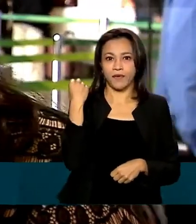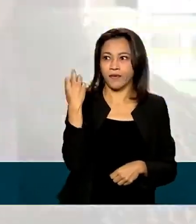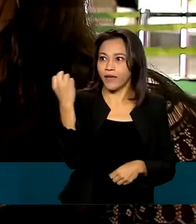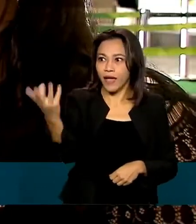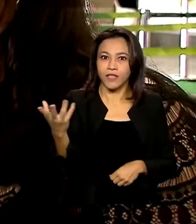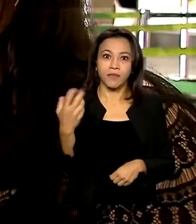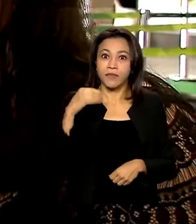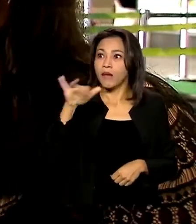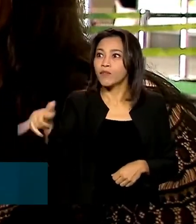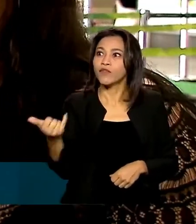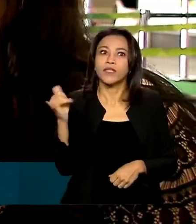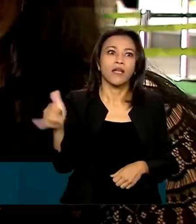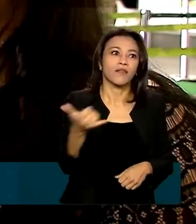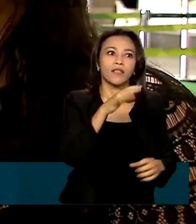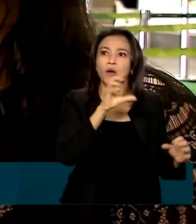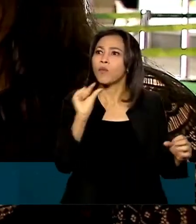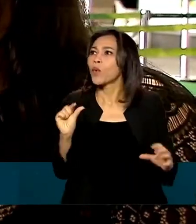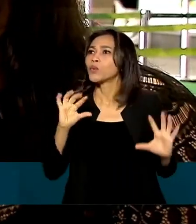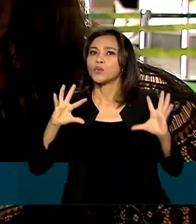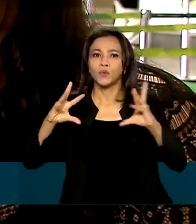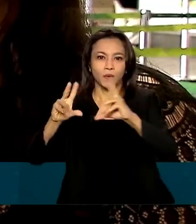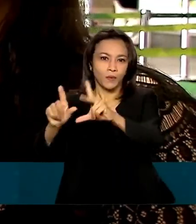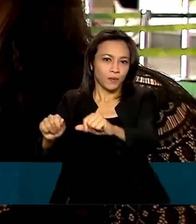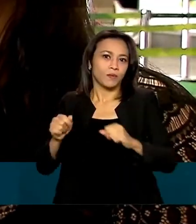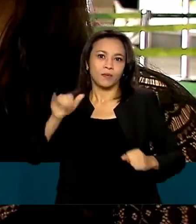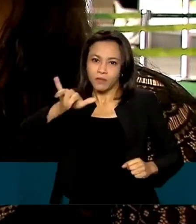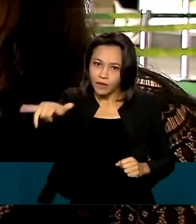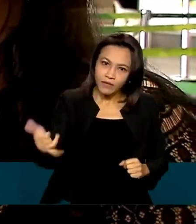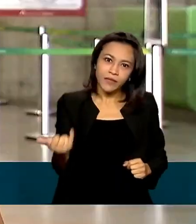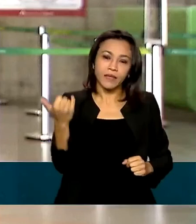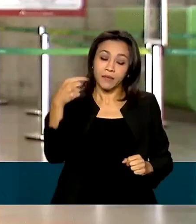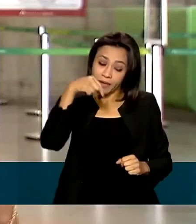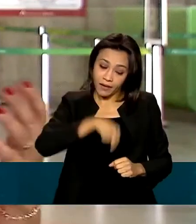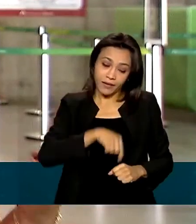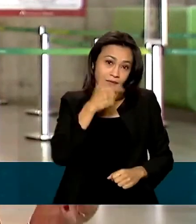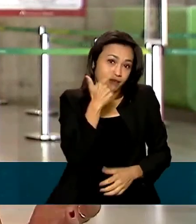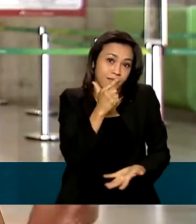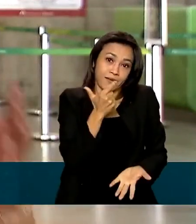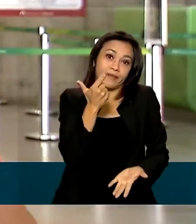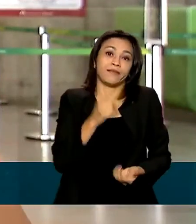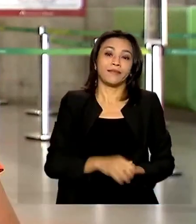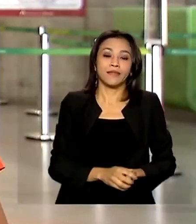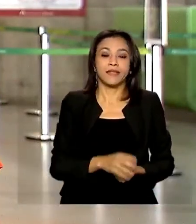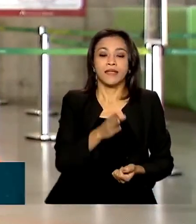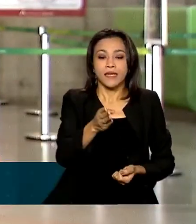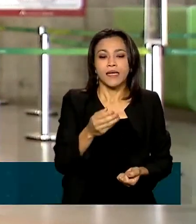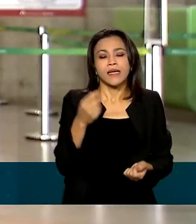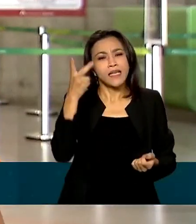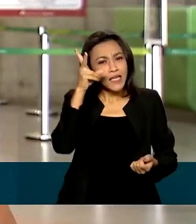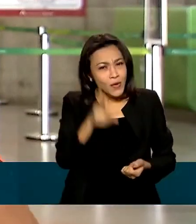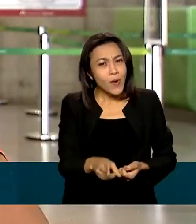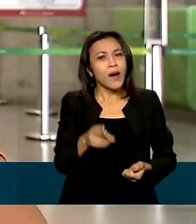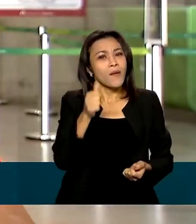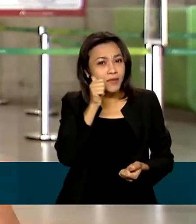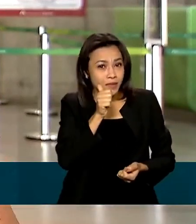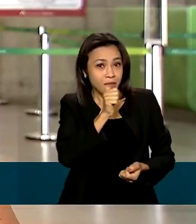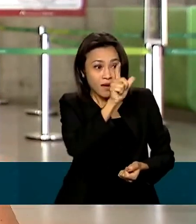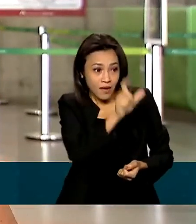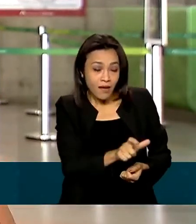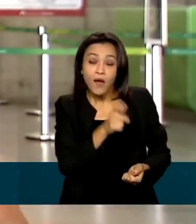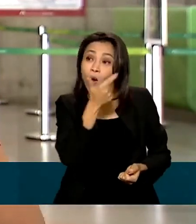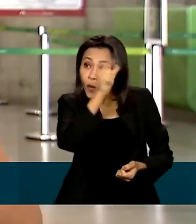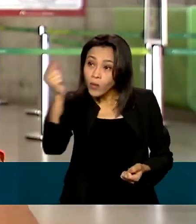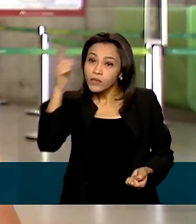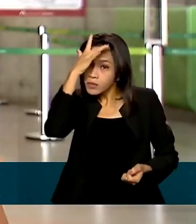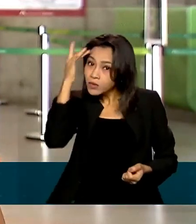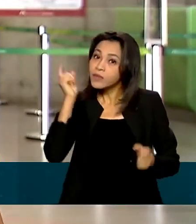tudo, né? Aproveitando um pouco da praia também, né? Que aqui a gente não tem. Assim como Letícia, muitos brasileiros decidiram tirar a mala do